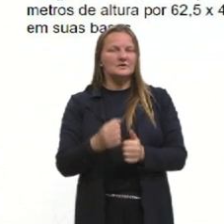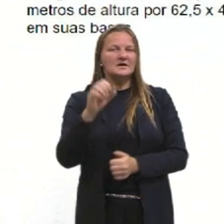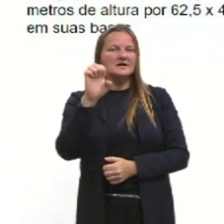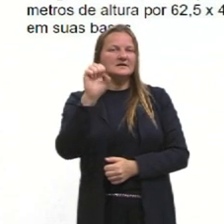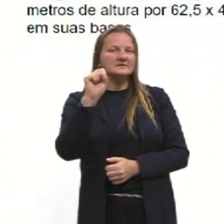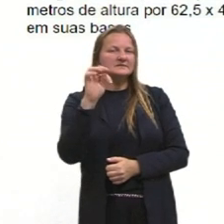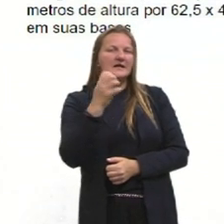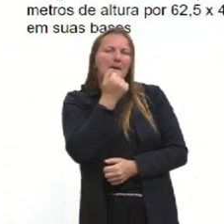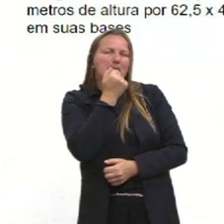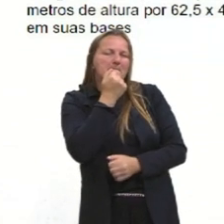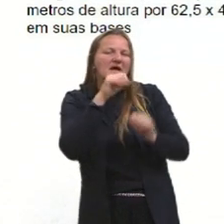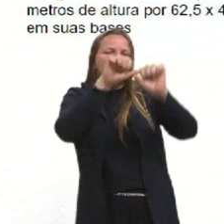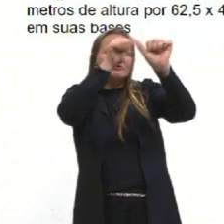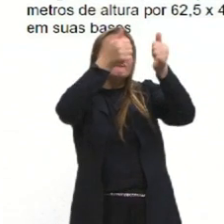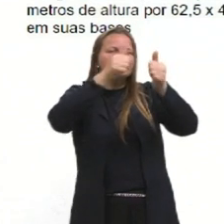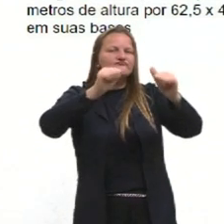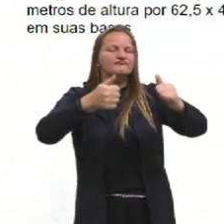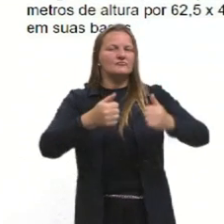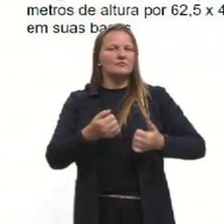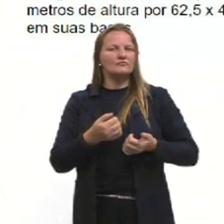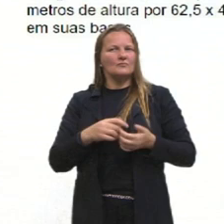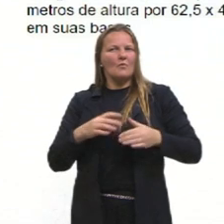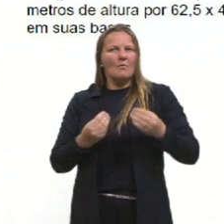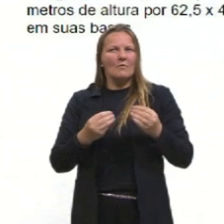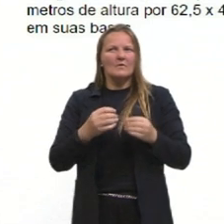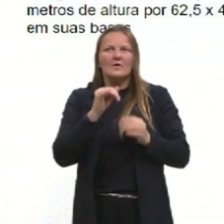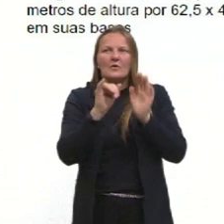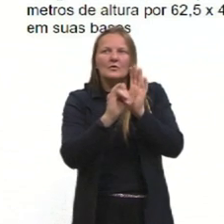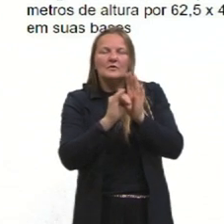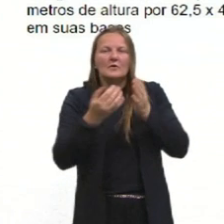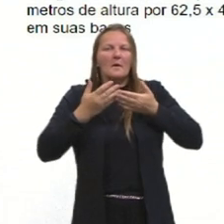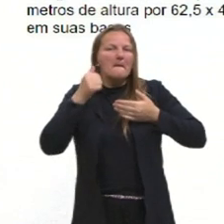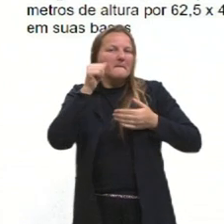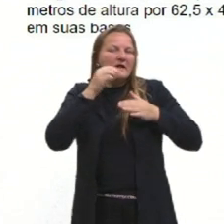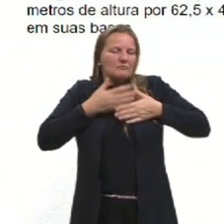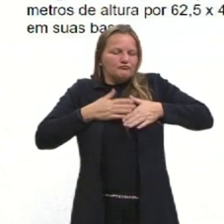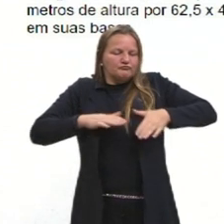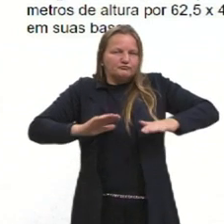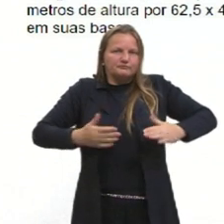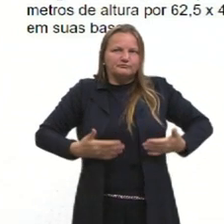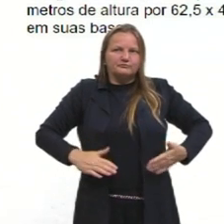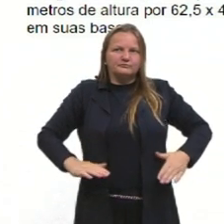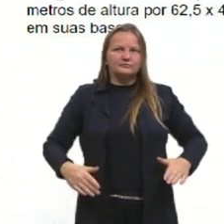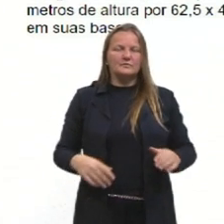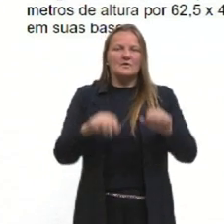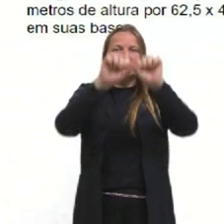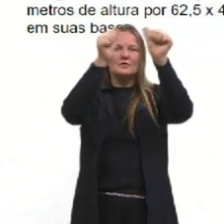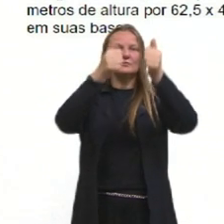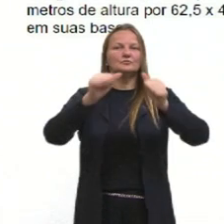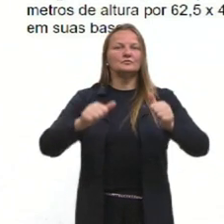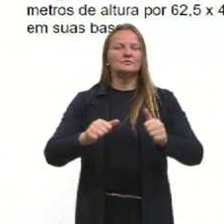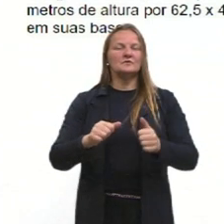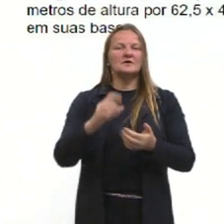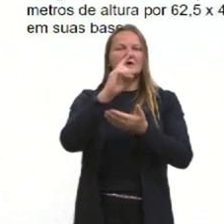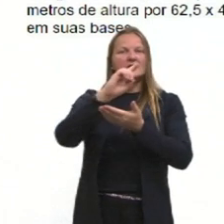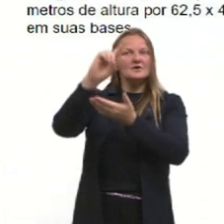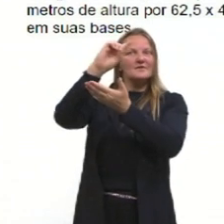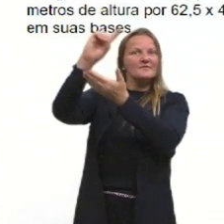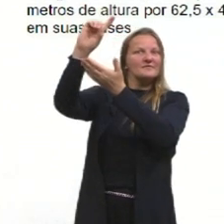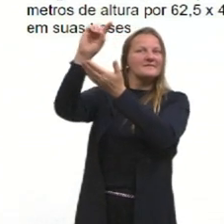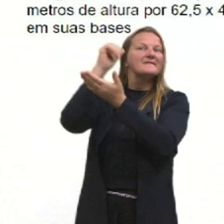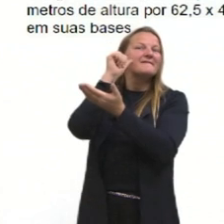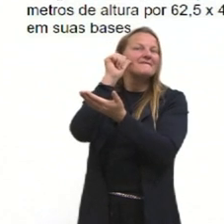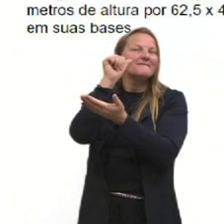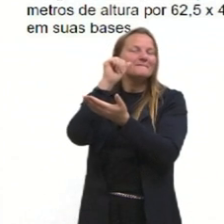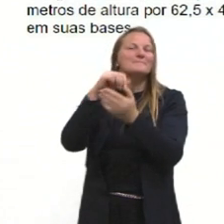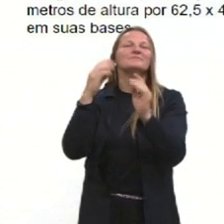pedra toda talhada, trazendo narrativas, até as primeiras esculturas de deusas que a gente encontrava.